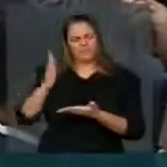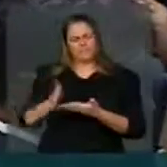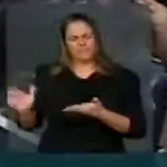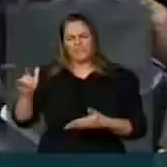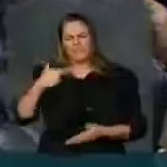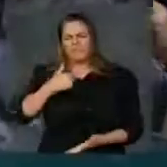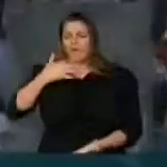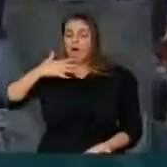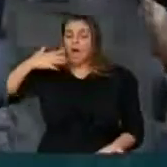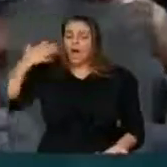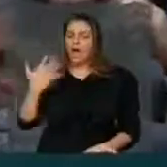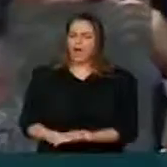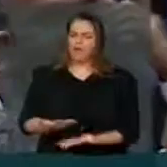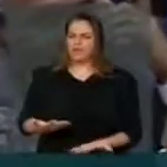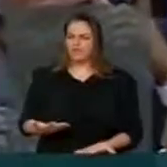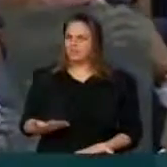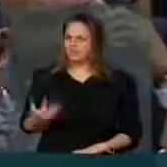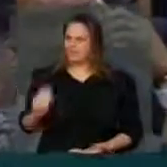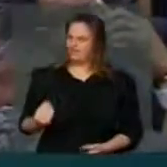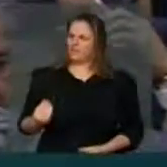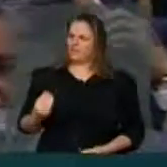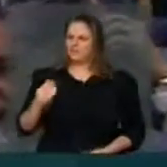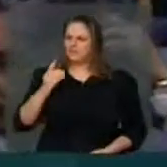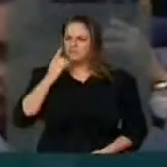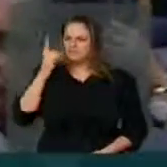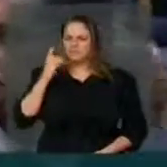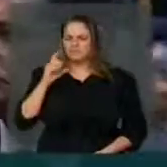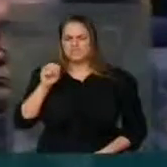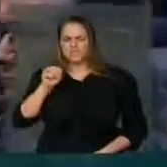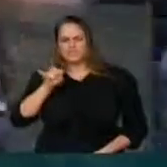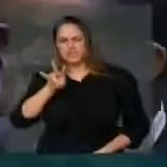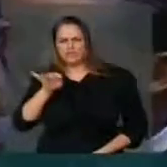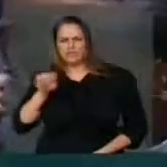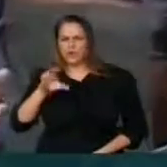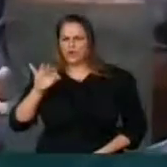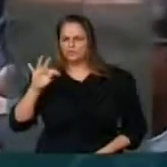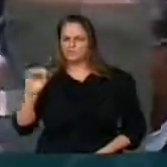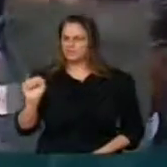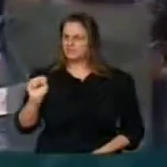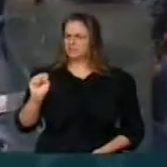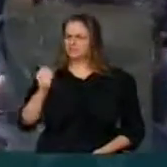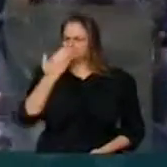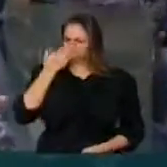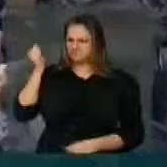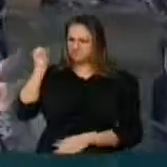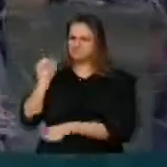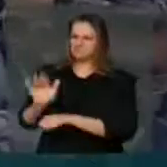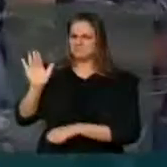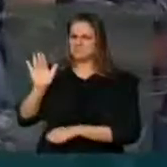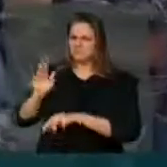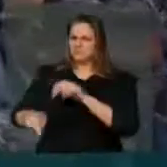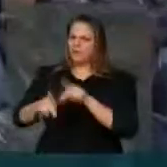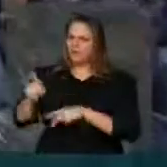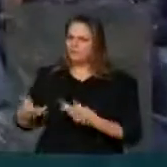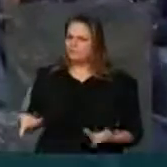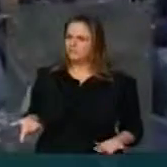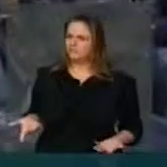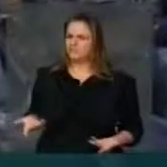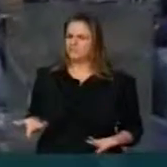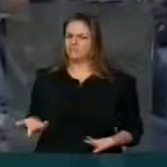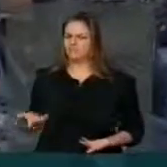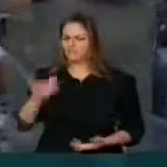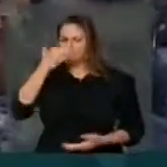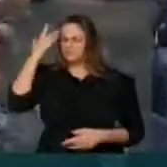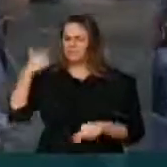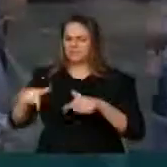fico perplexo. Nosso amigo Silvio Costa virou as costas para o povo trabalhador, que aliás